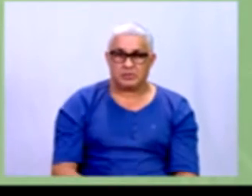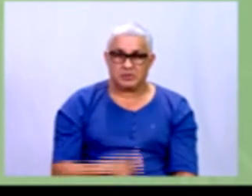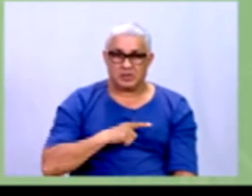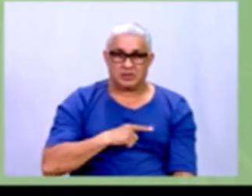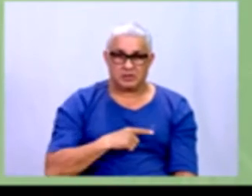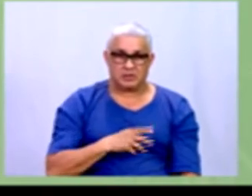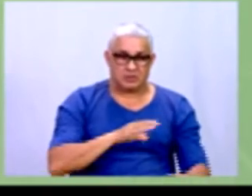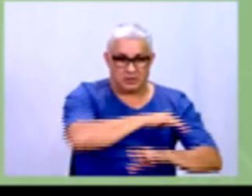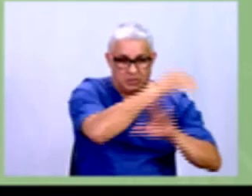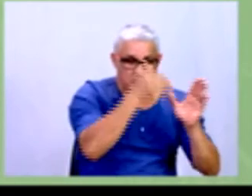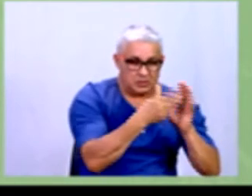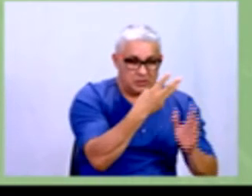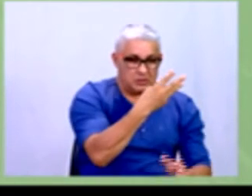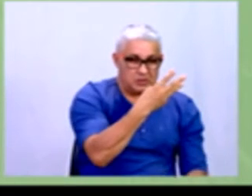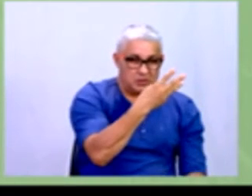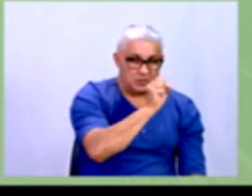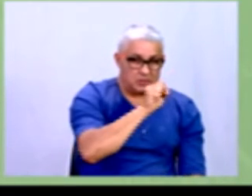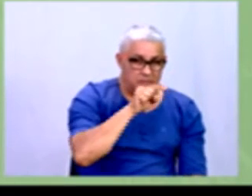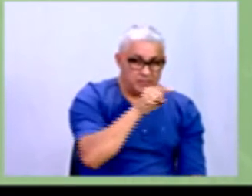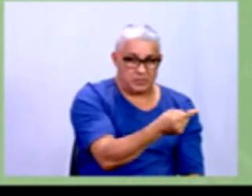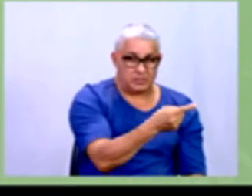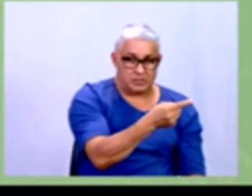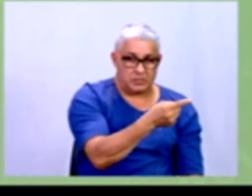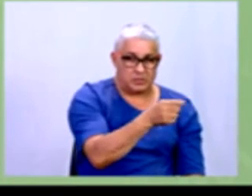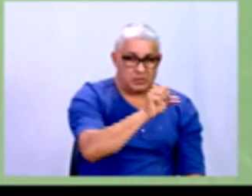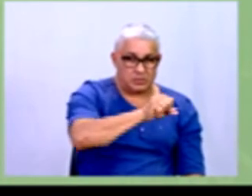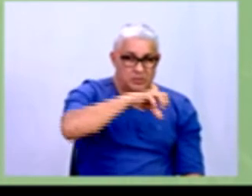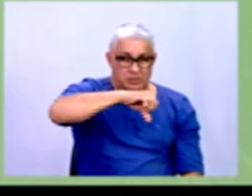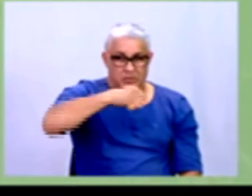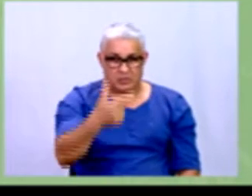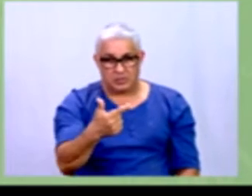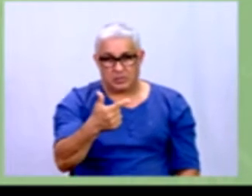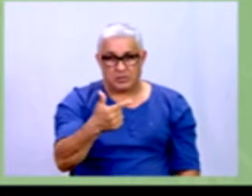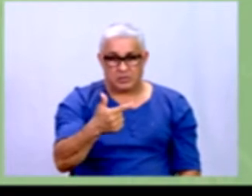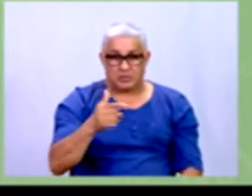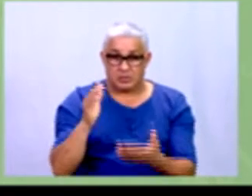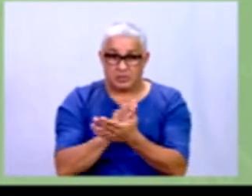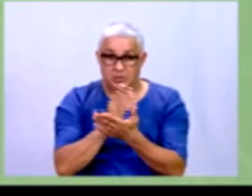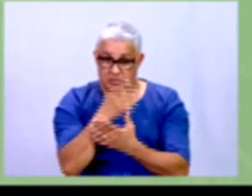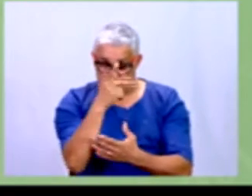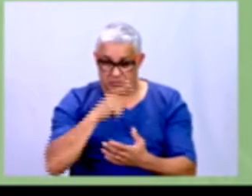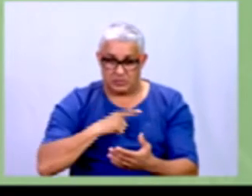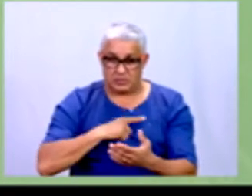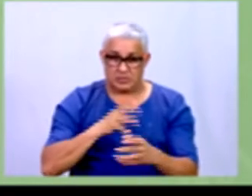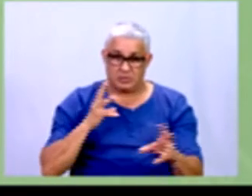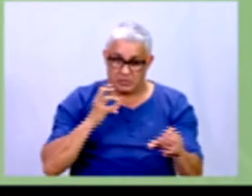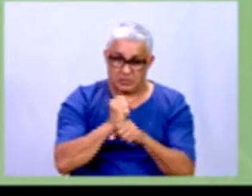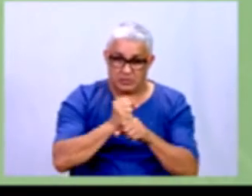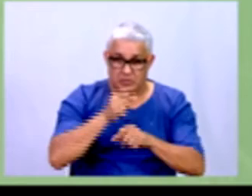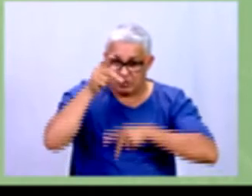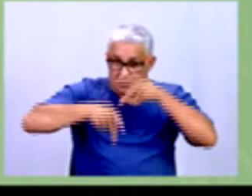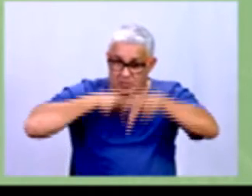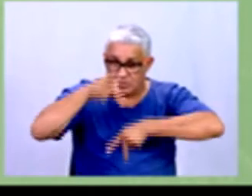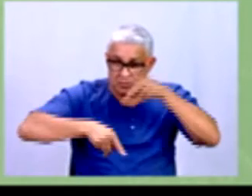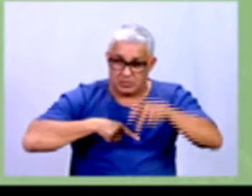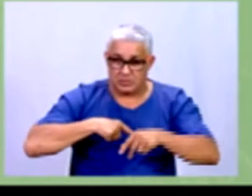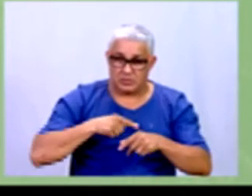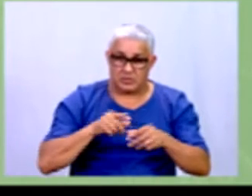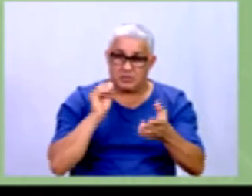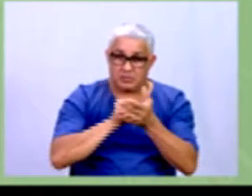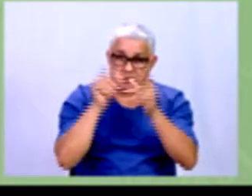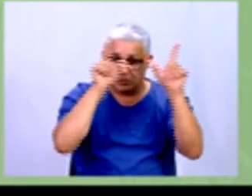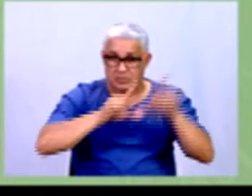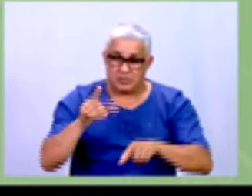38.892 e no livro de vocês ele está dando o total da população aqui no nosso slide não está